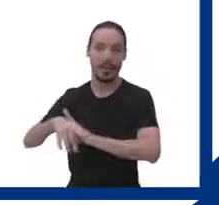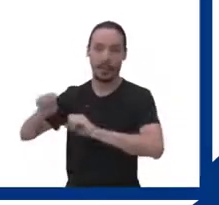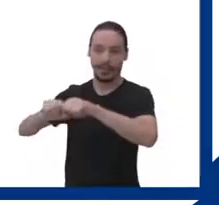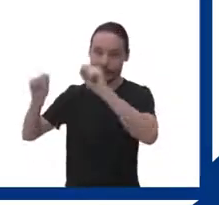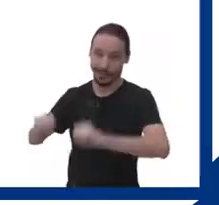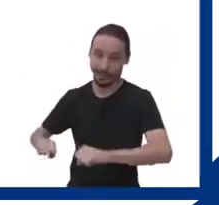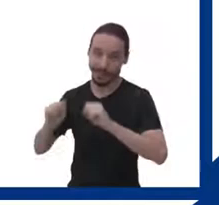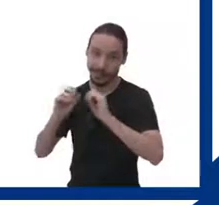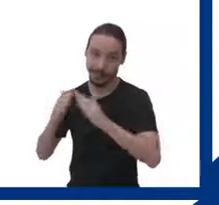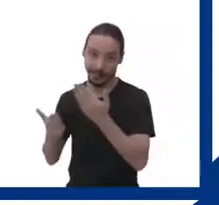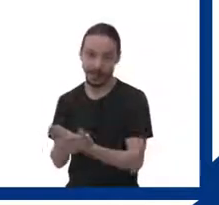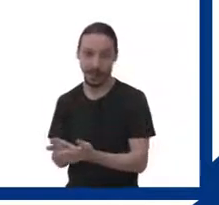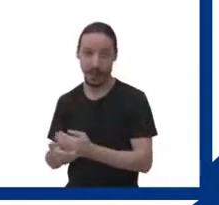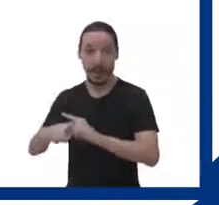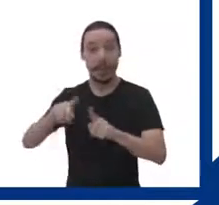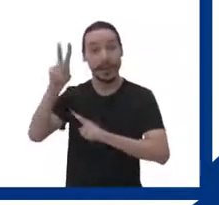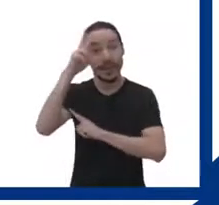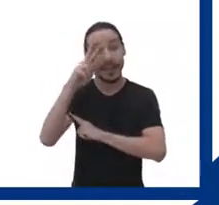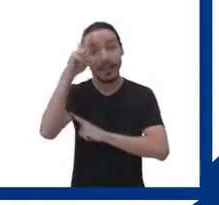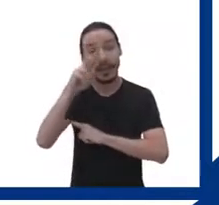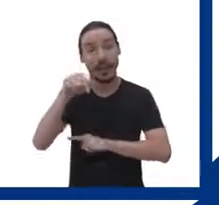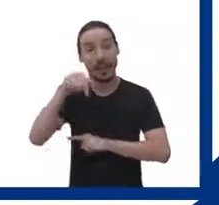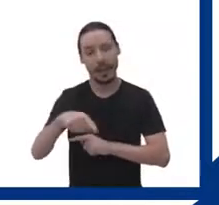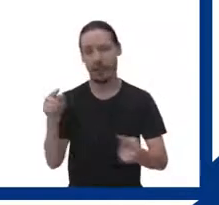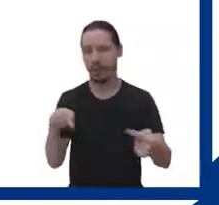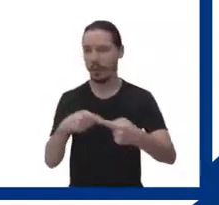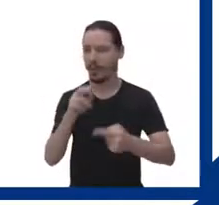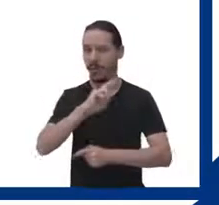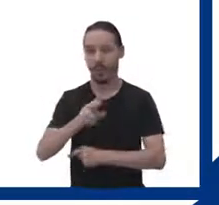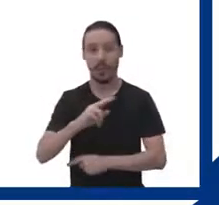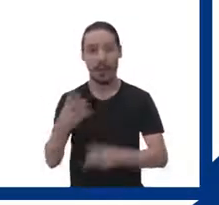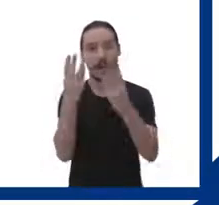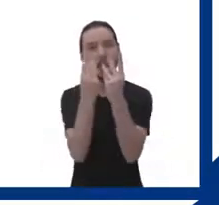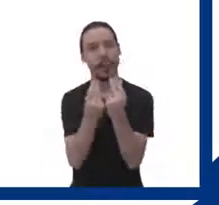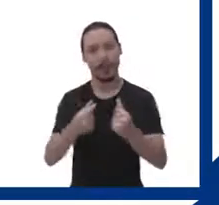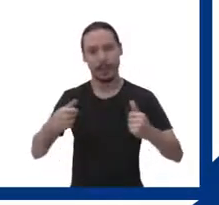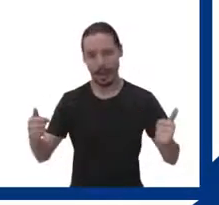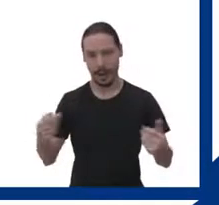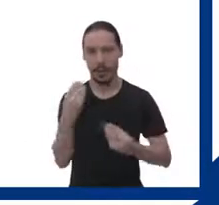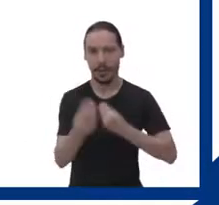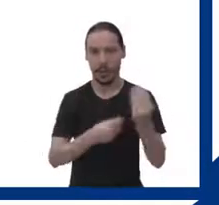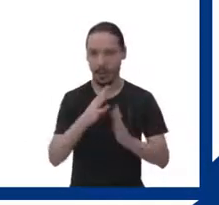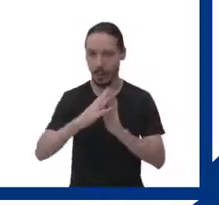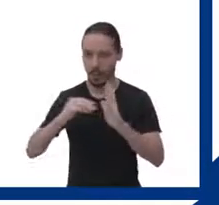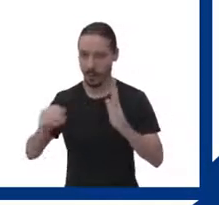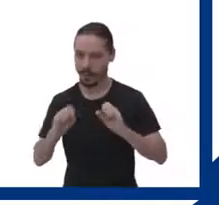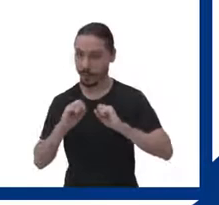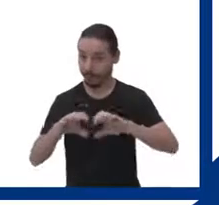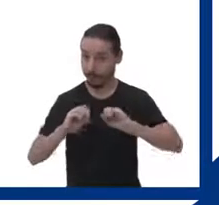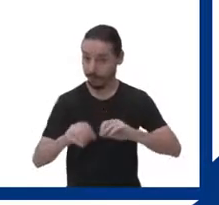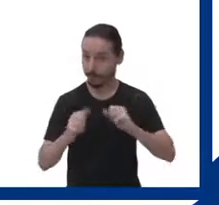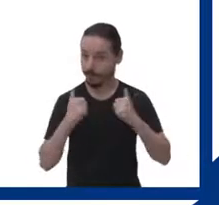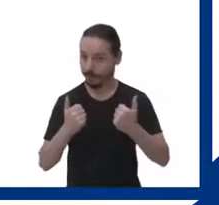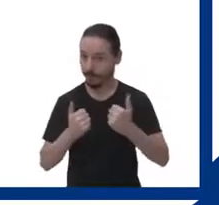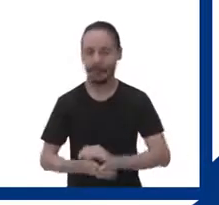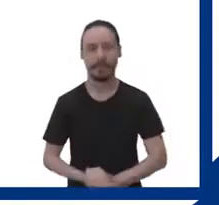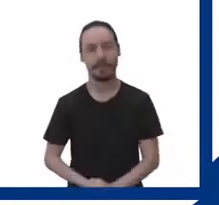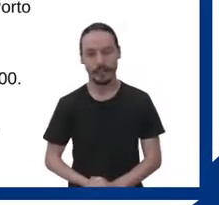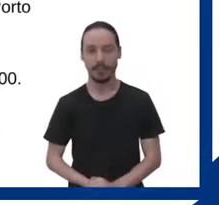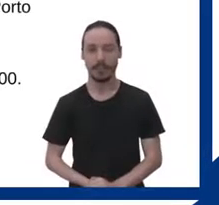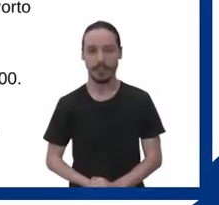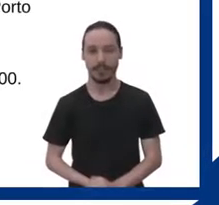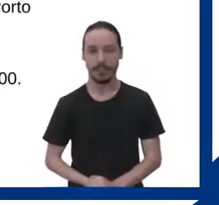espaço escolar. Lembrando que o objetivo não é qualificar os modelos e modalidades da educação na União Oeste.